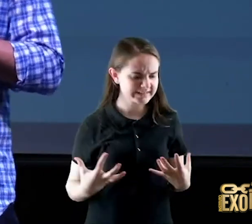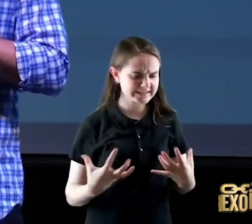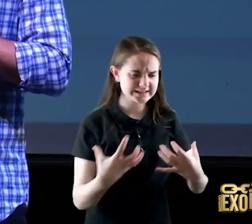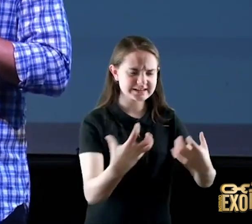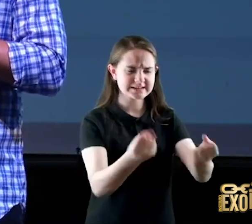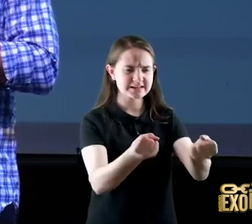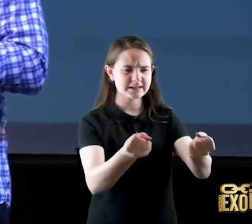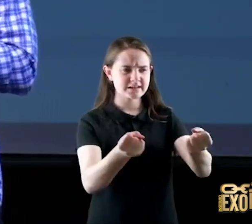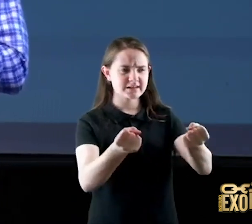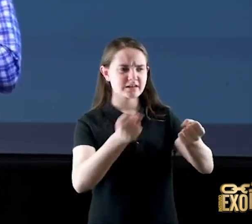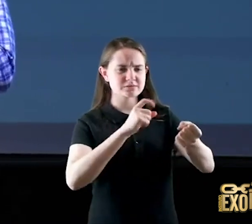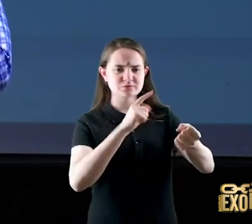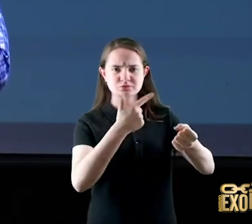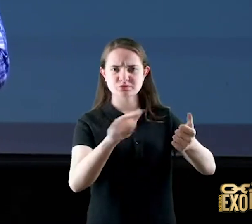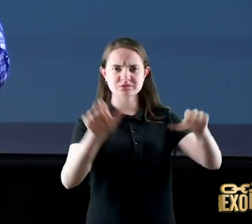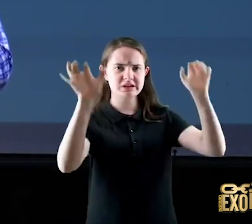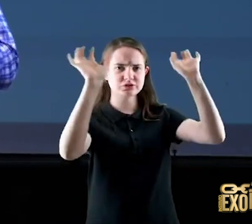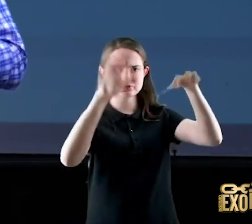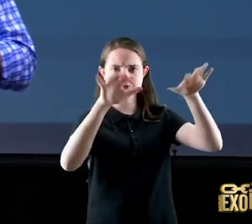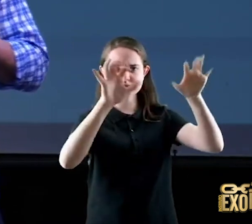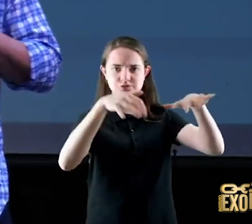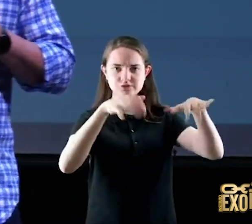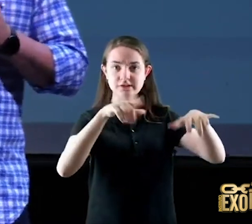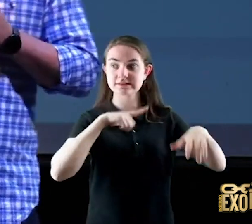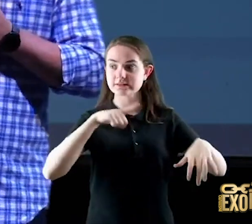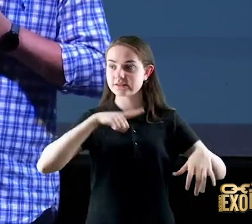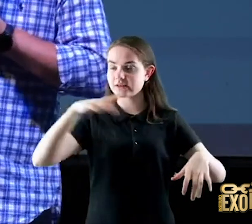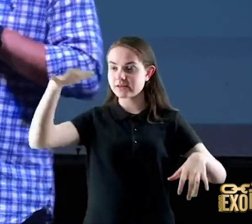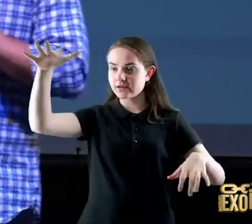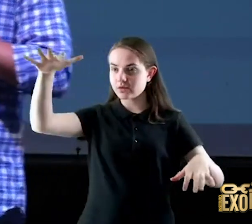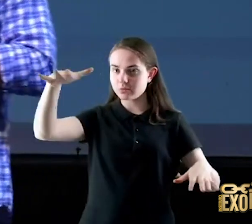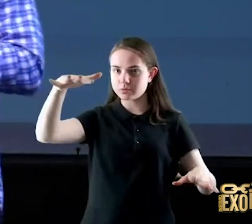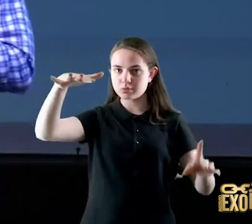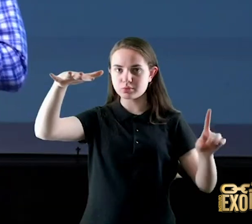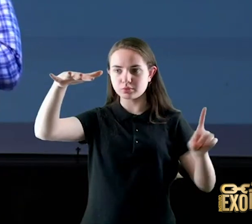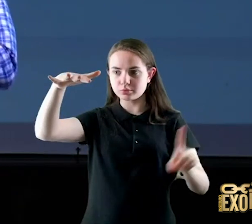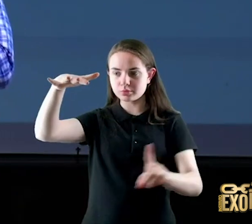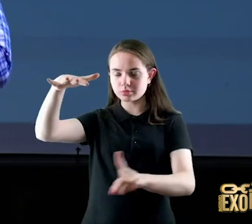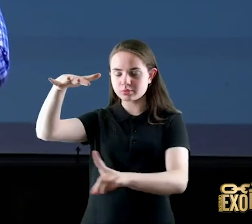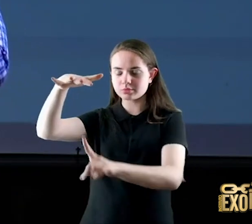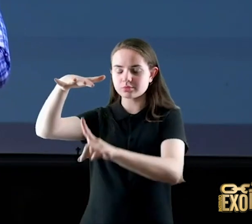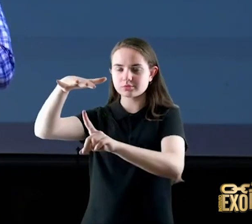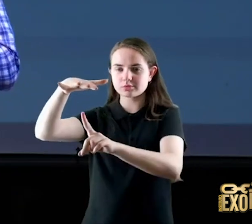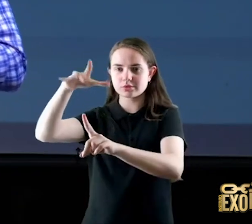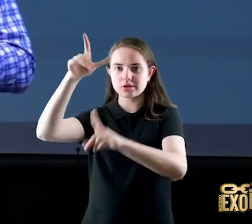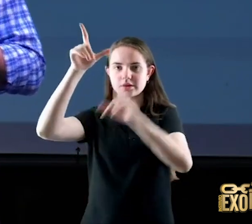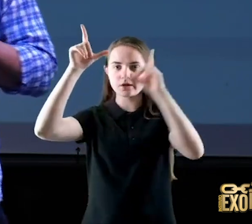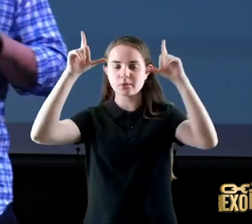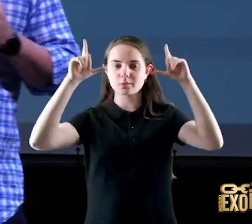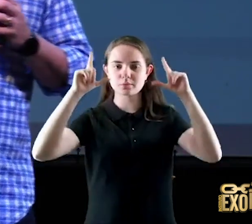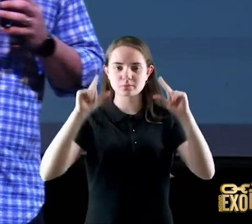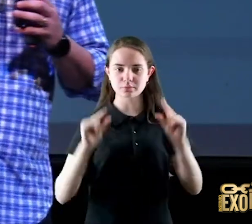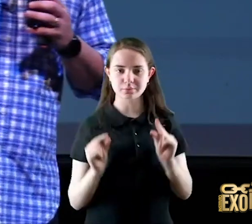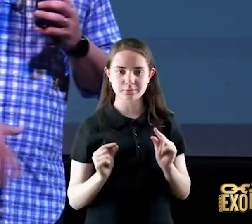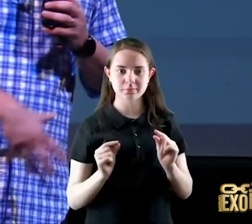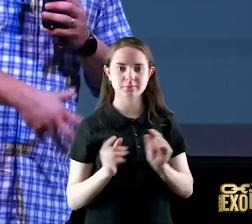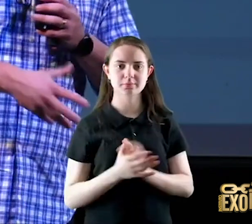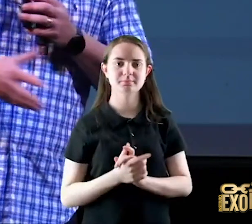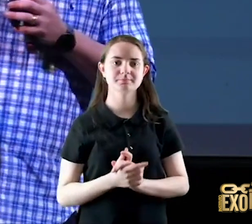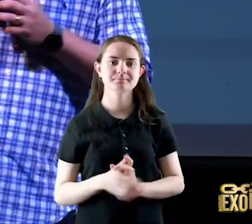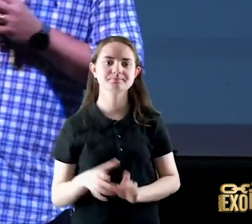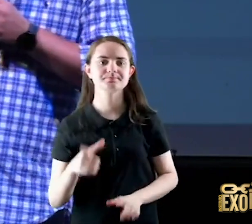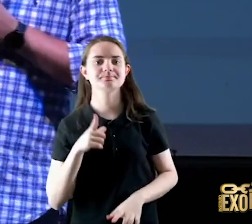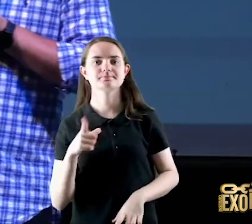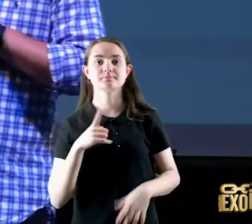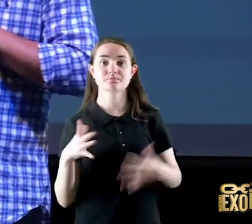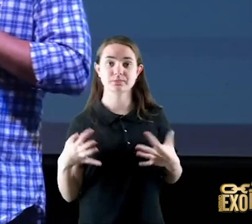onde quase não chove onde a chuva é quase um milagre naqueles desertos do centro-sul e do